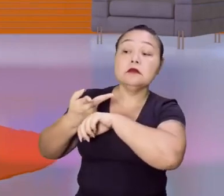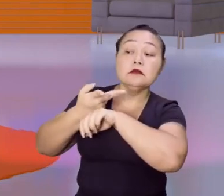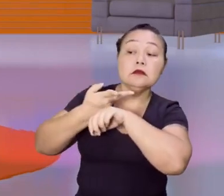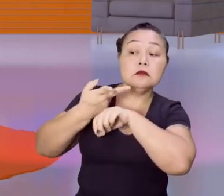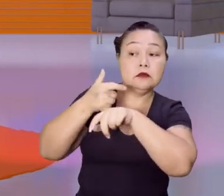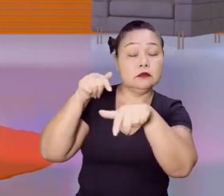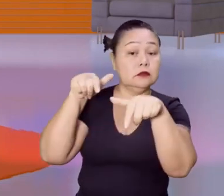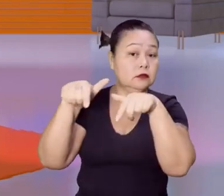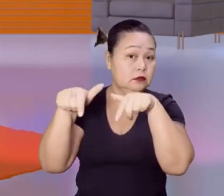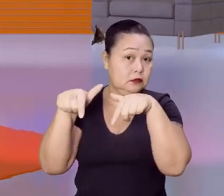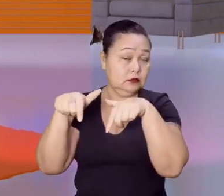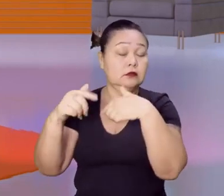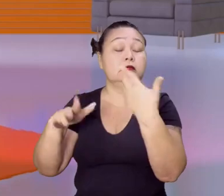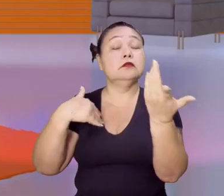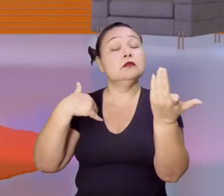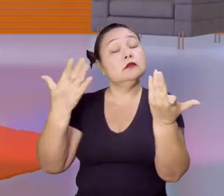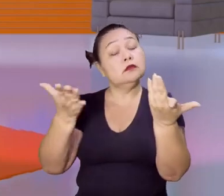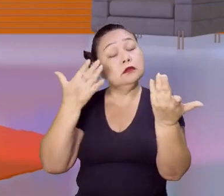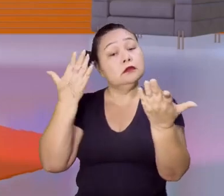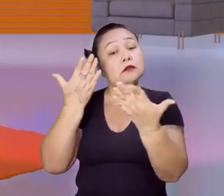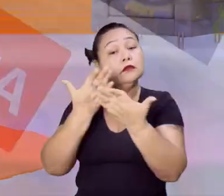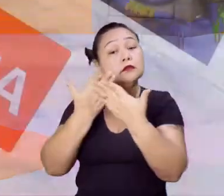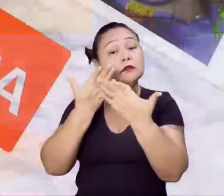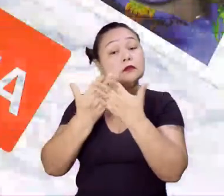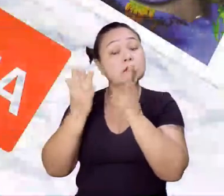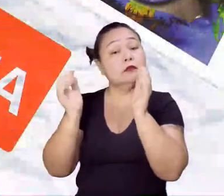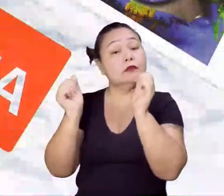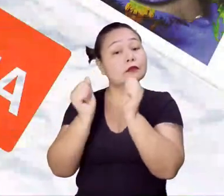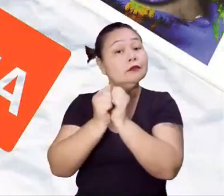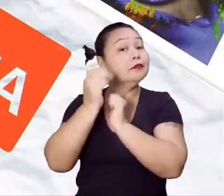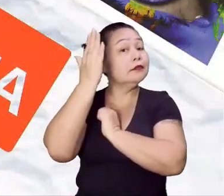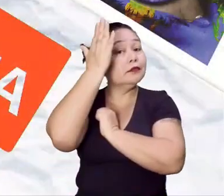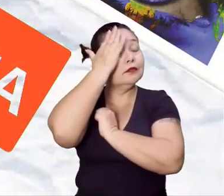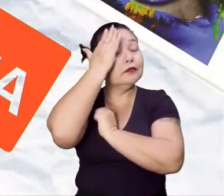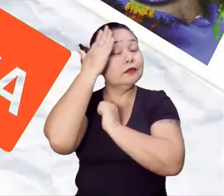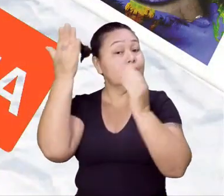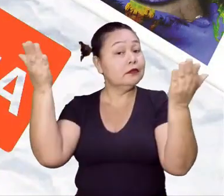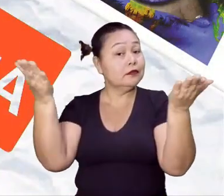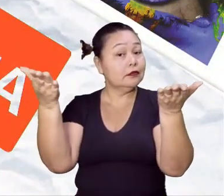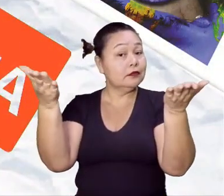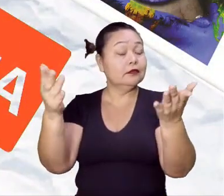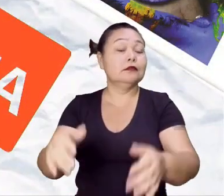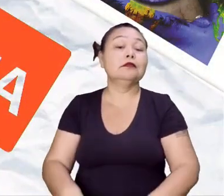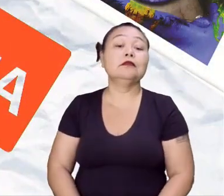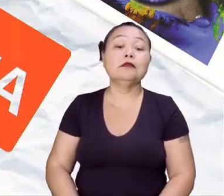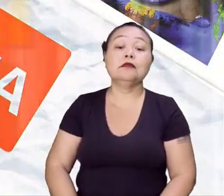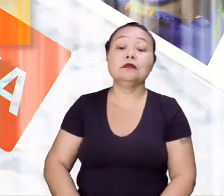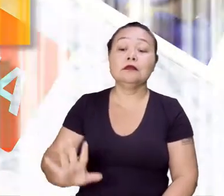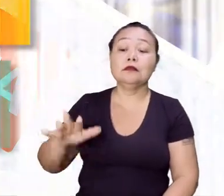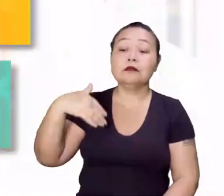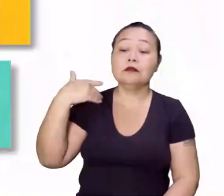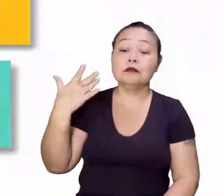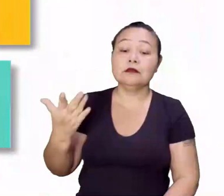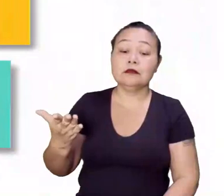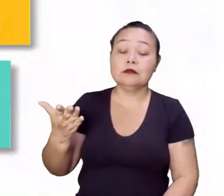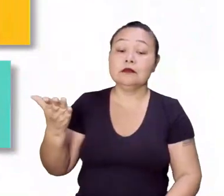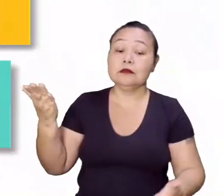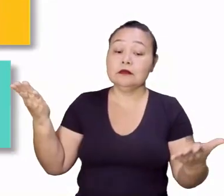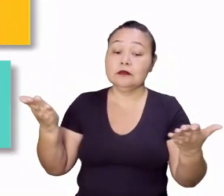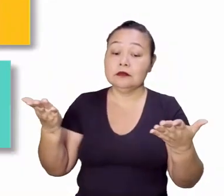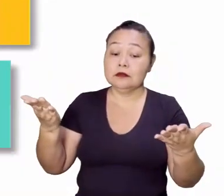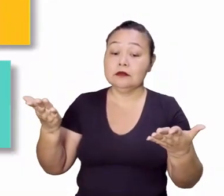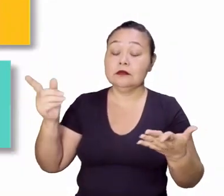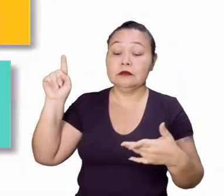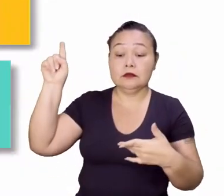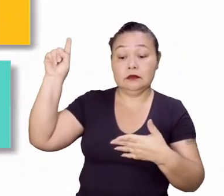hein? Então vamos ver aqui na nossa aula de hoje que você vai descobrir junto comigo, vamos lá. Muito bem, galera, olha só, nossa aula de hoje